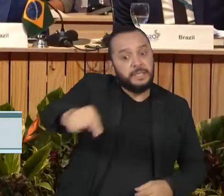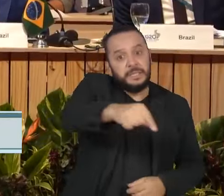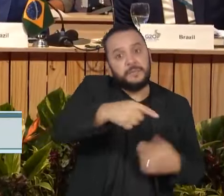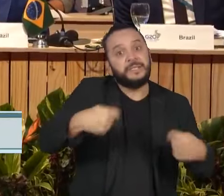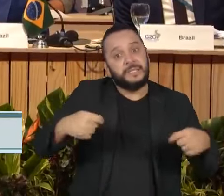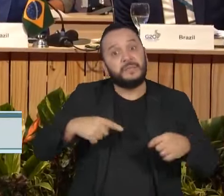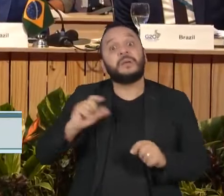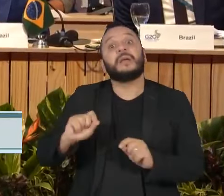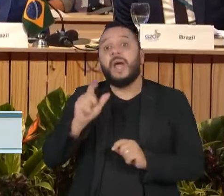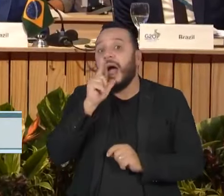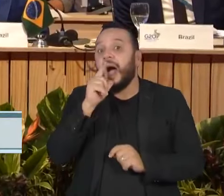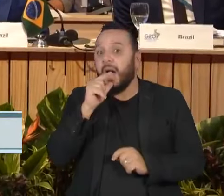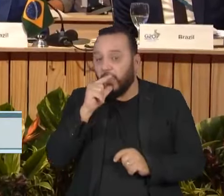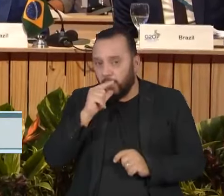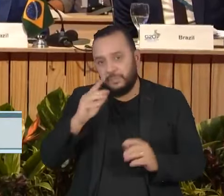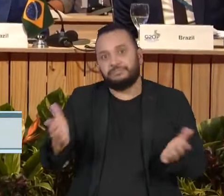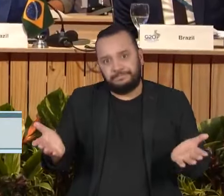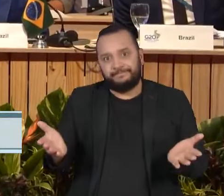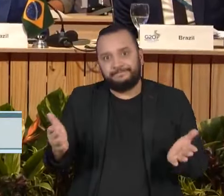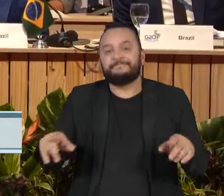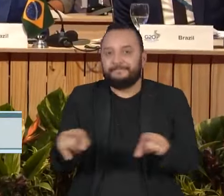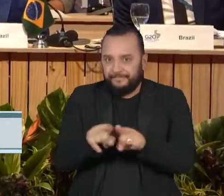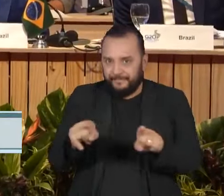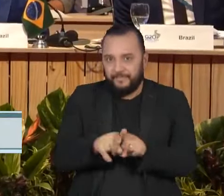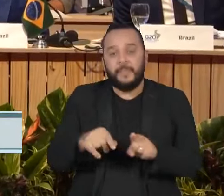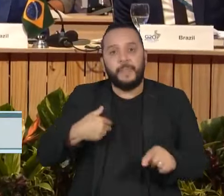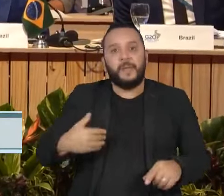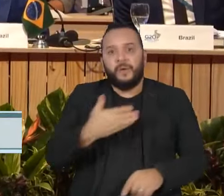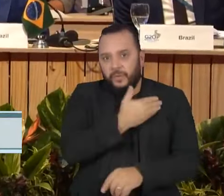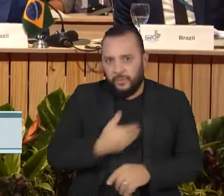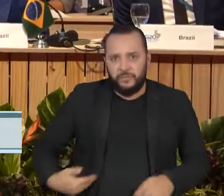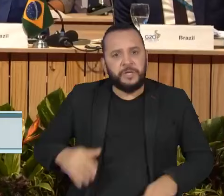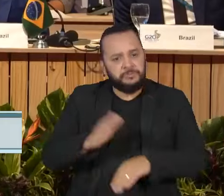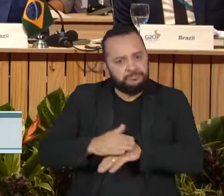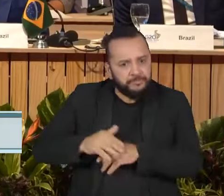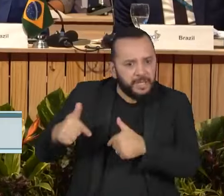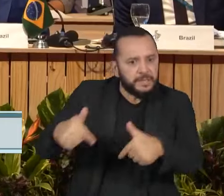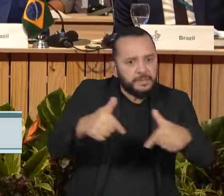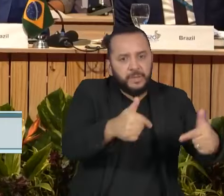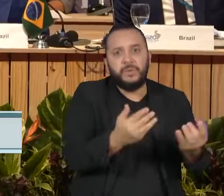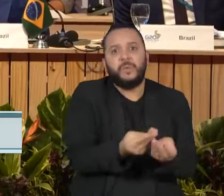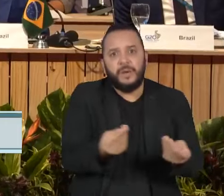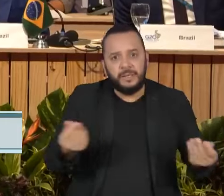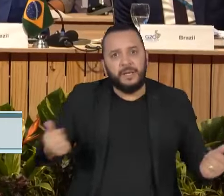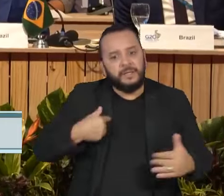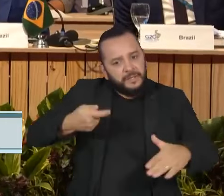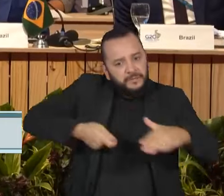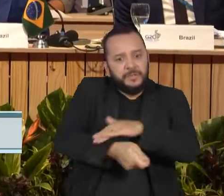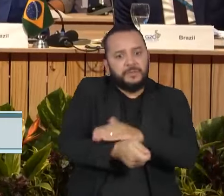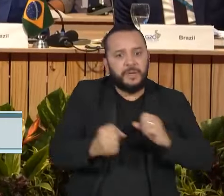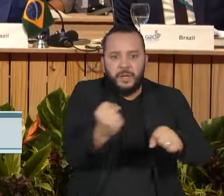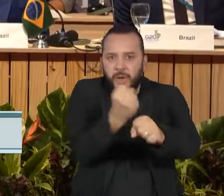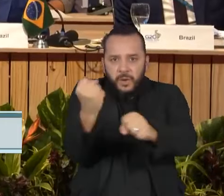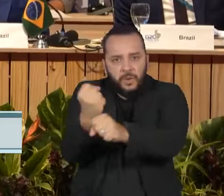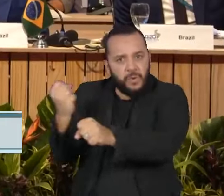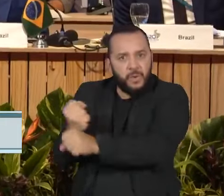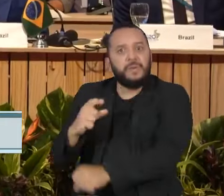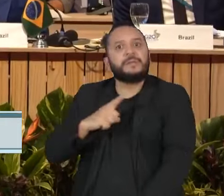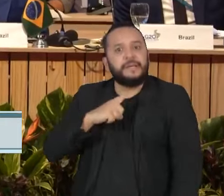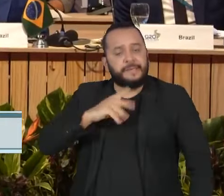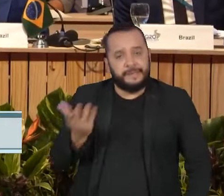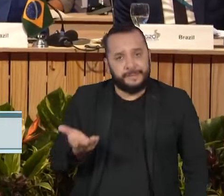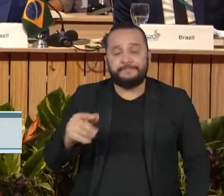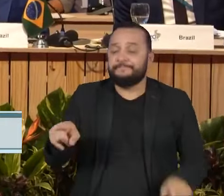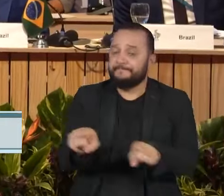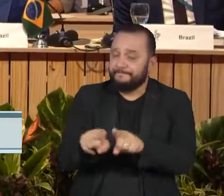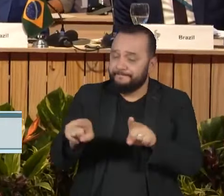Além de políticas públicas eficazes e investimentos robustos em infraestrutura, é necessário